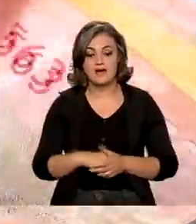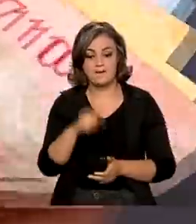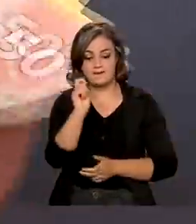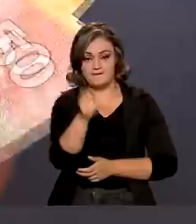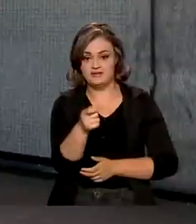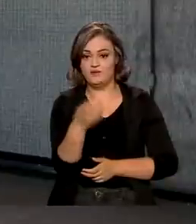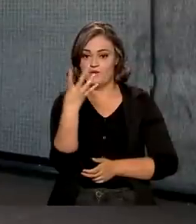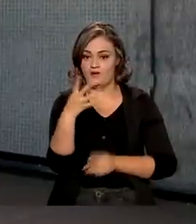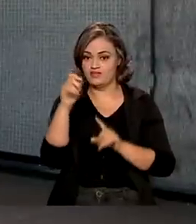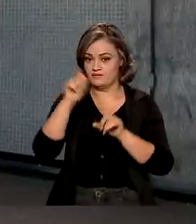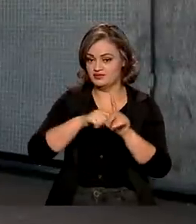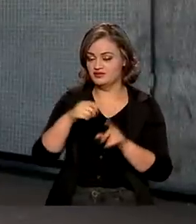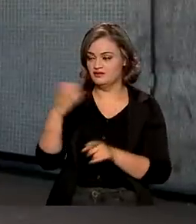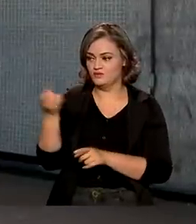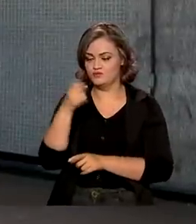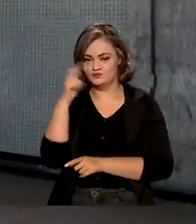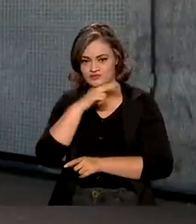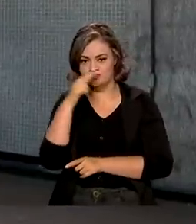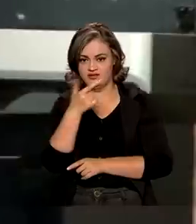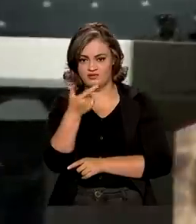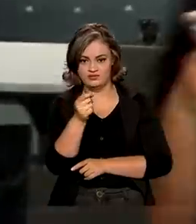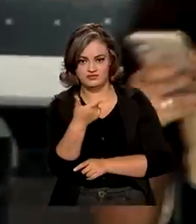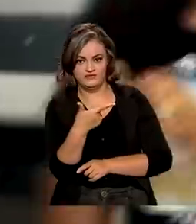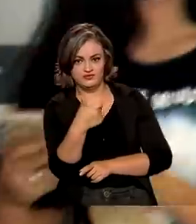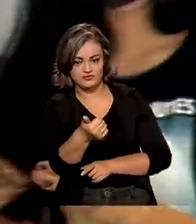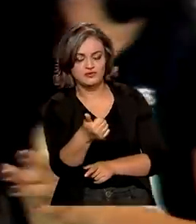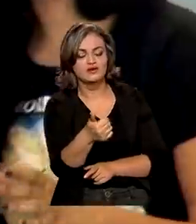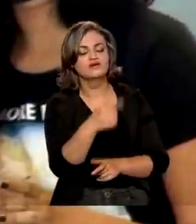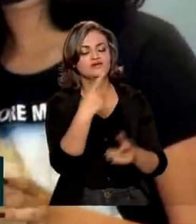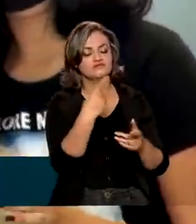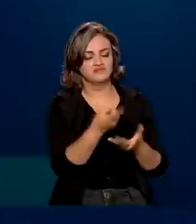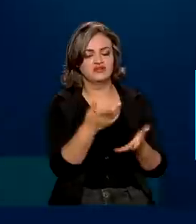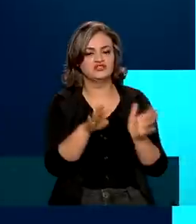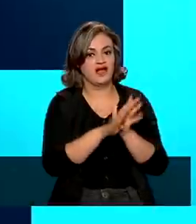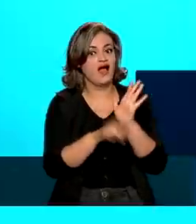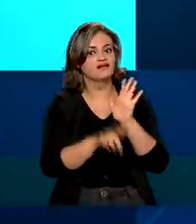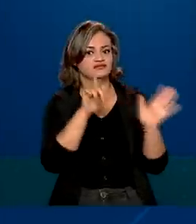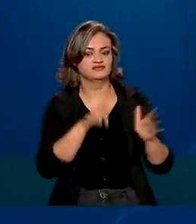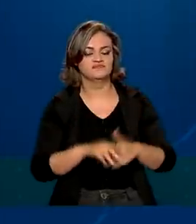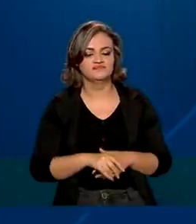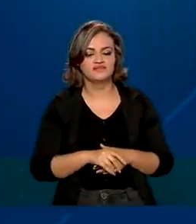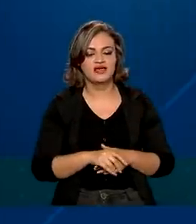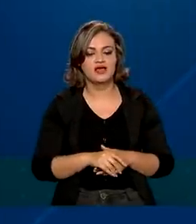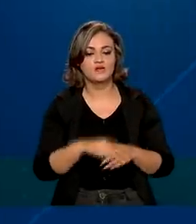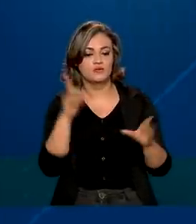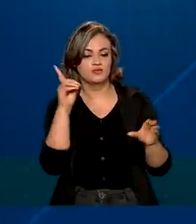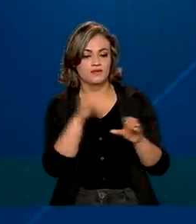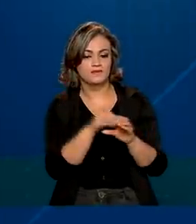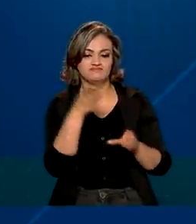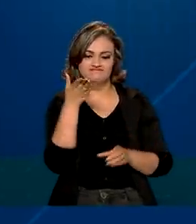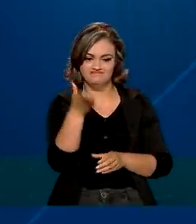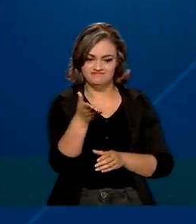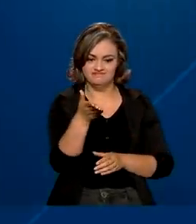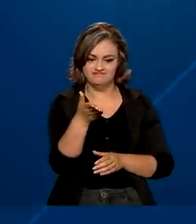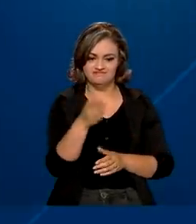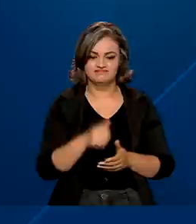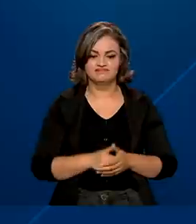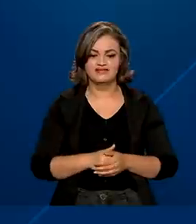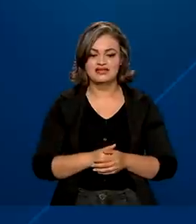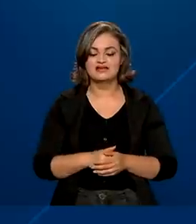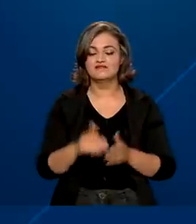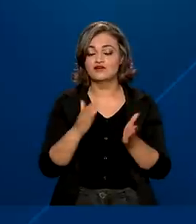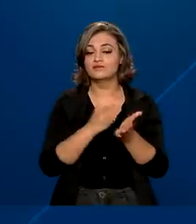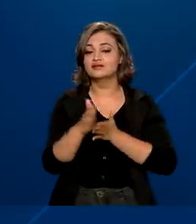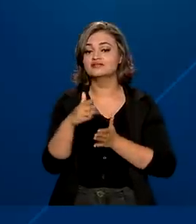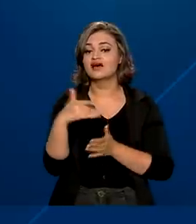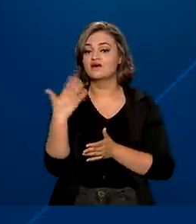da quarta parcela do auxílio emergencial 2021 foi antecipado. Os depósitos em poupança social digital terão